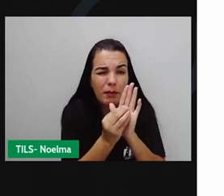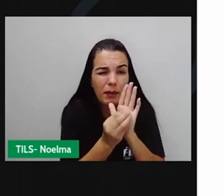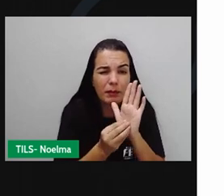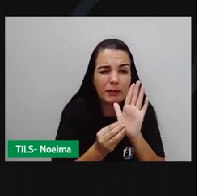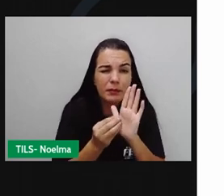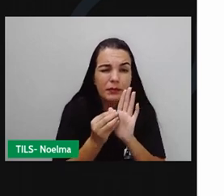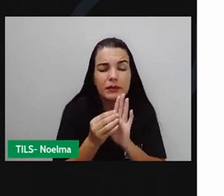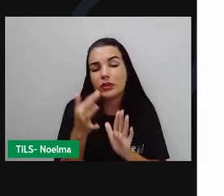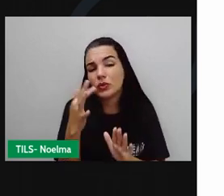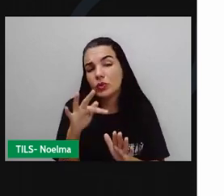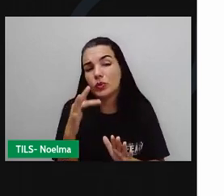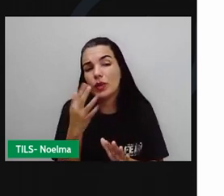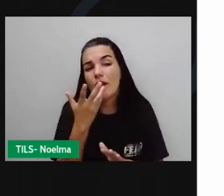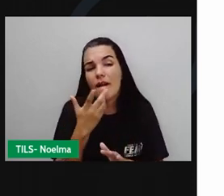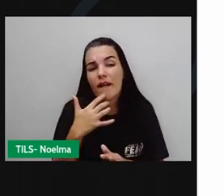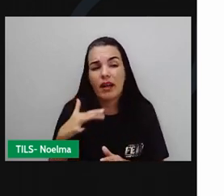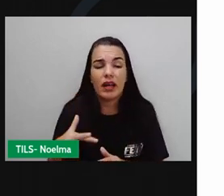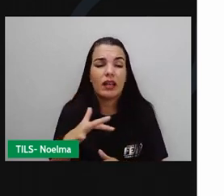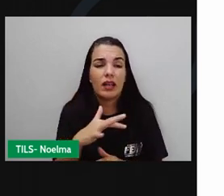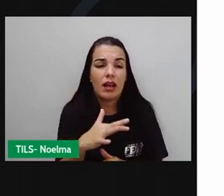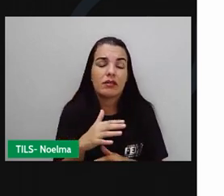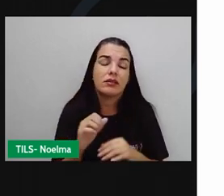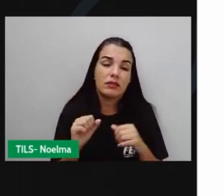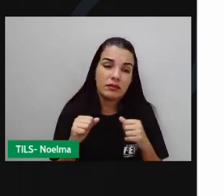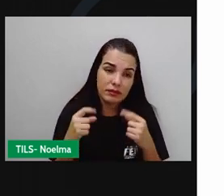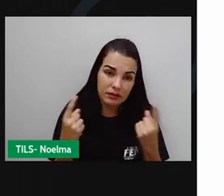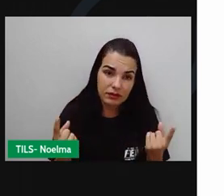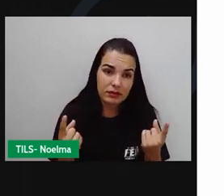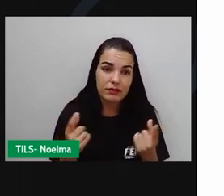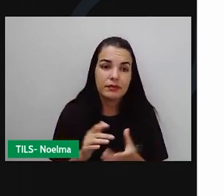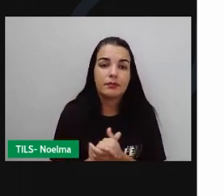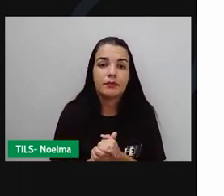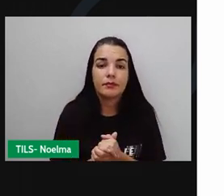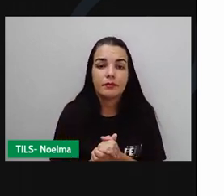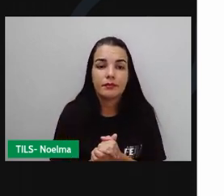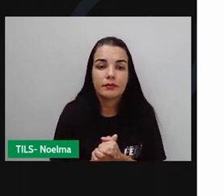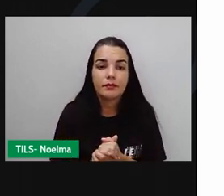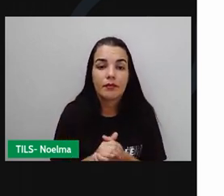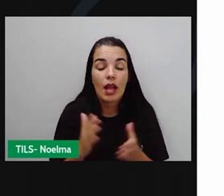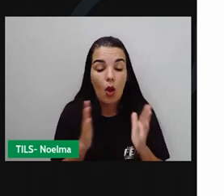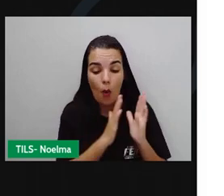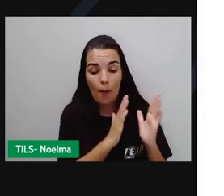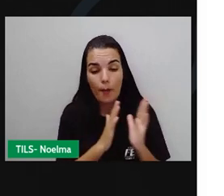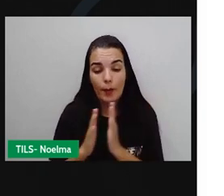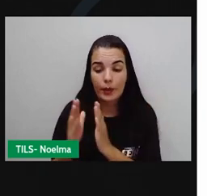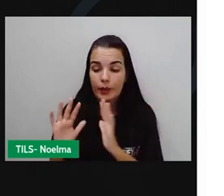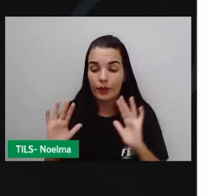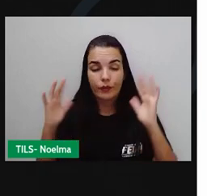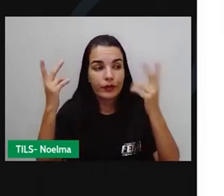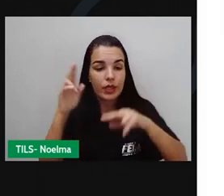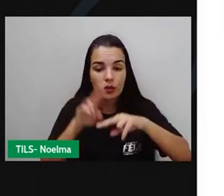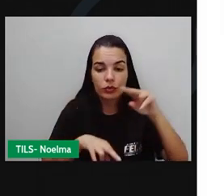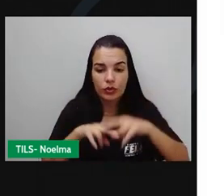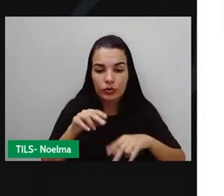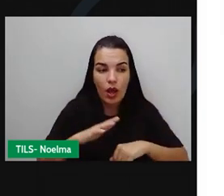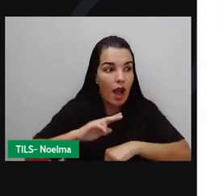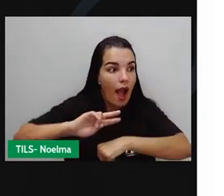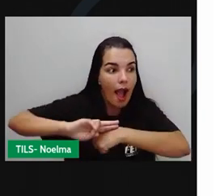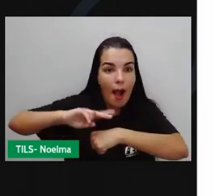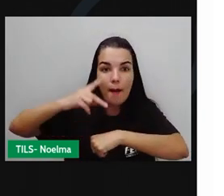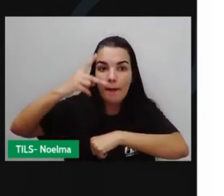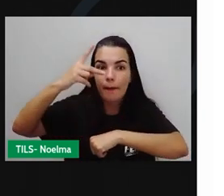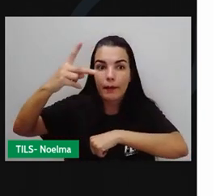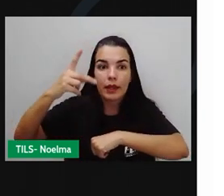criança, desse menor, que vai estar manuseando de forma inadequada. Nesse período aumenta muito as incidências e os acidentes. As